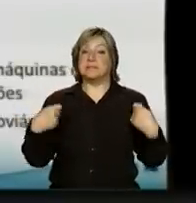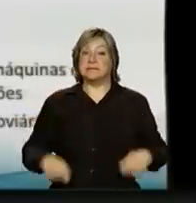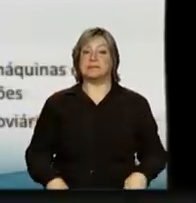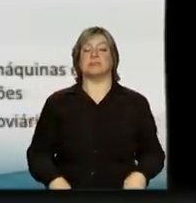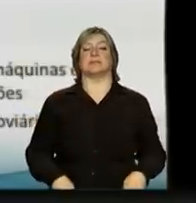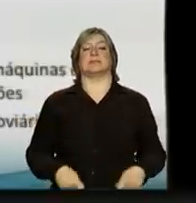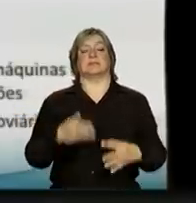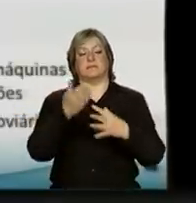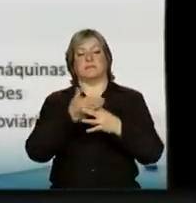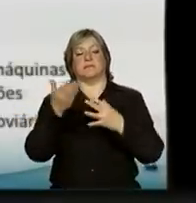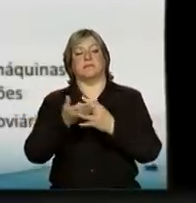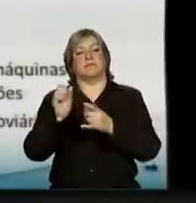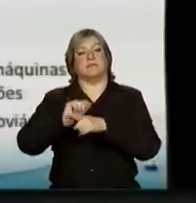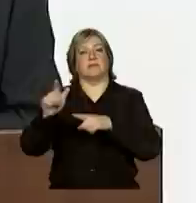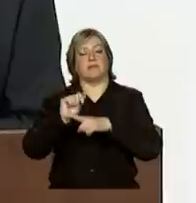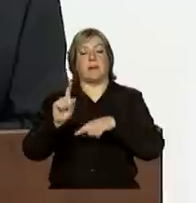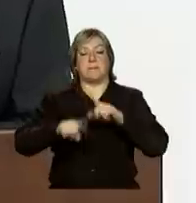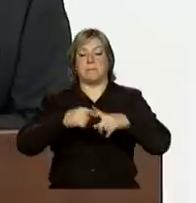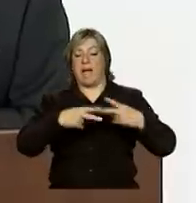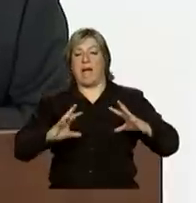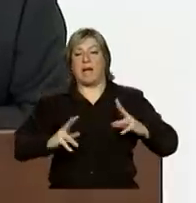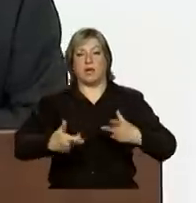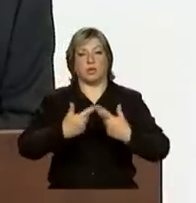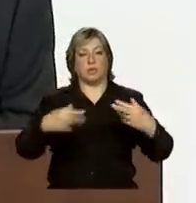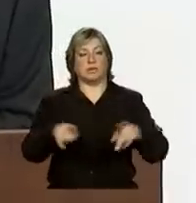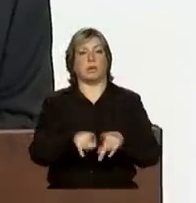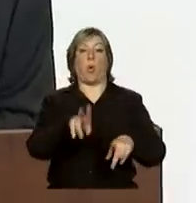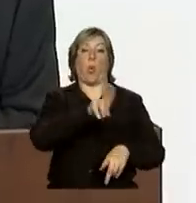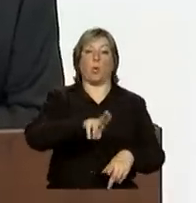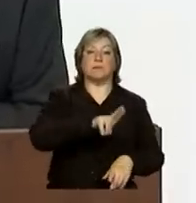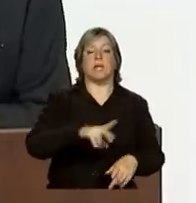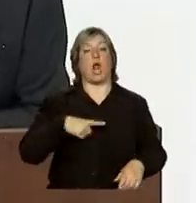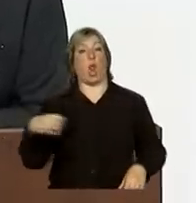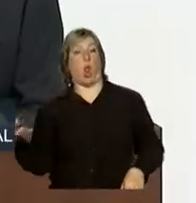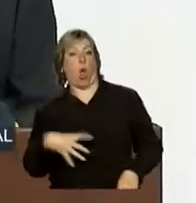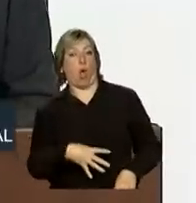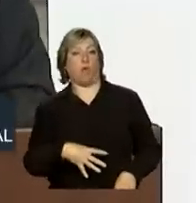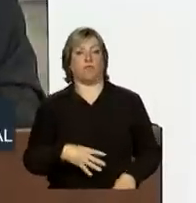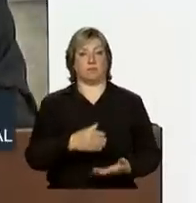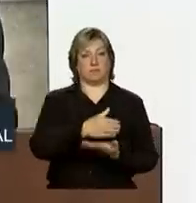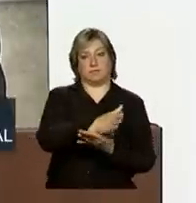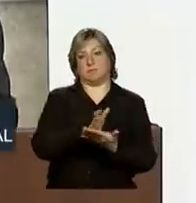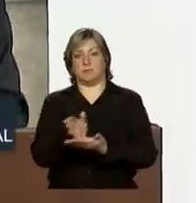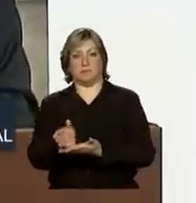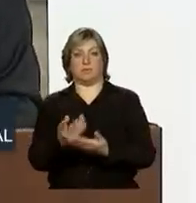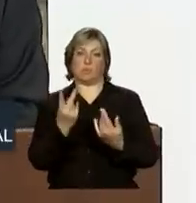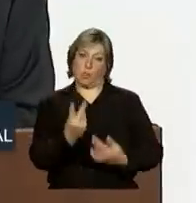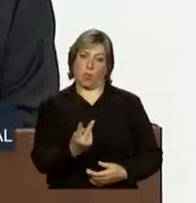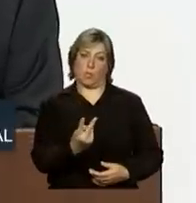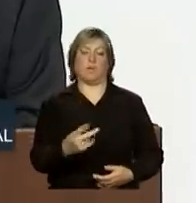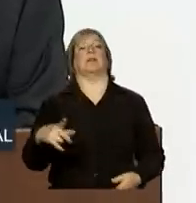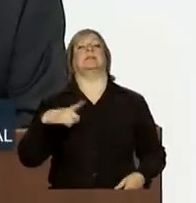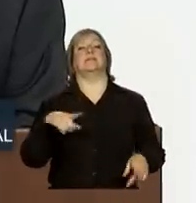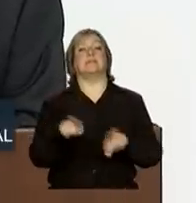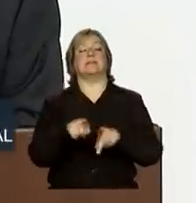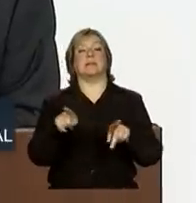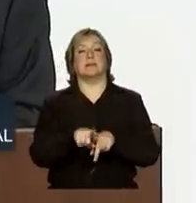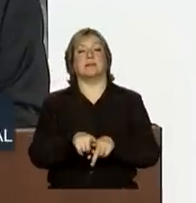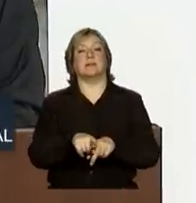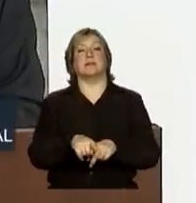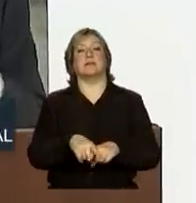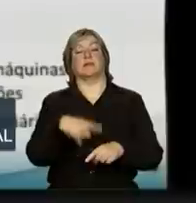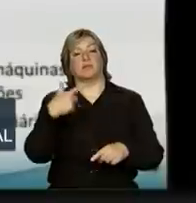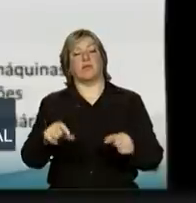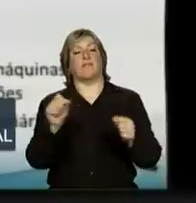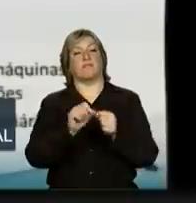caminhão usado, máquinas usadas, então foi criada essa linha, e também uma linha de refinanciamento